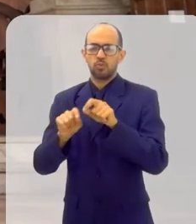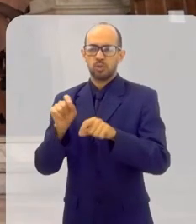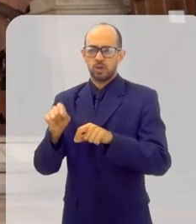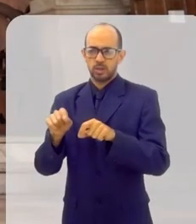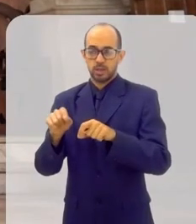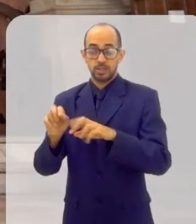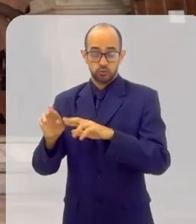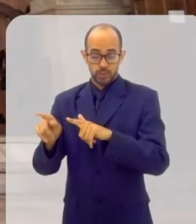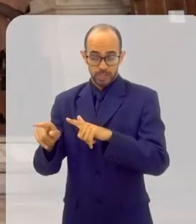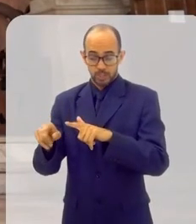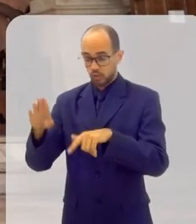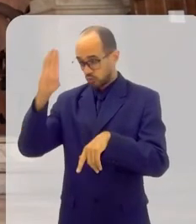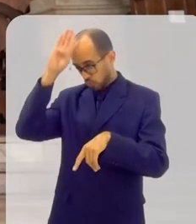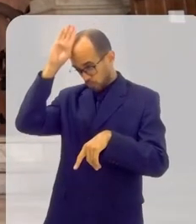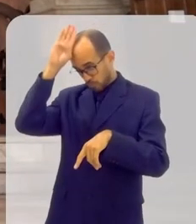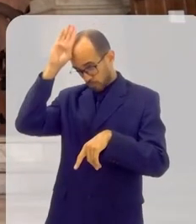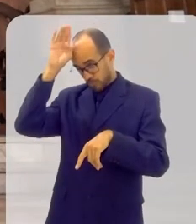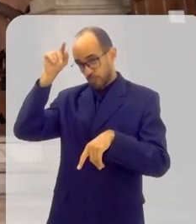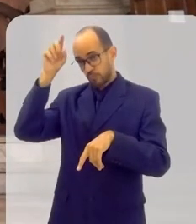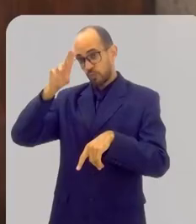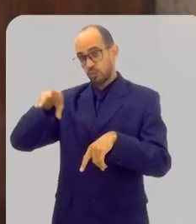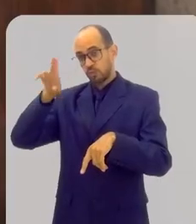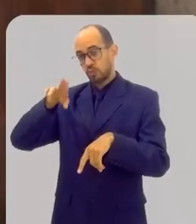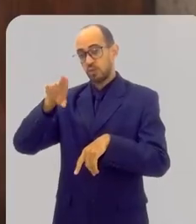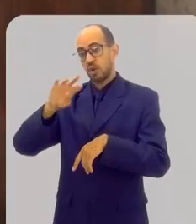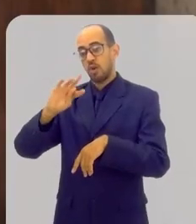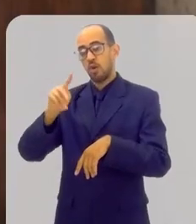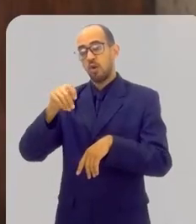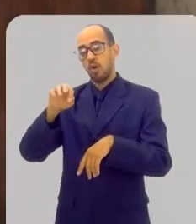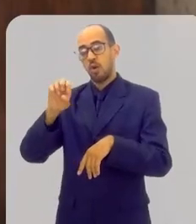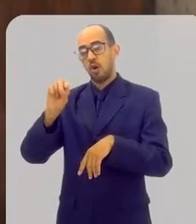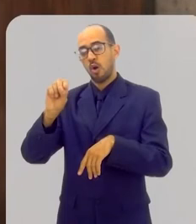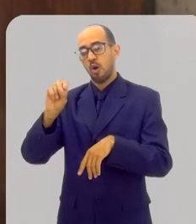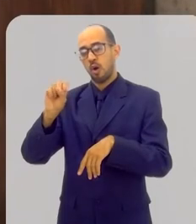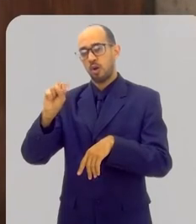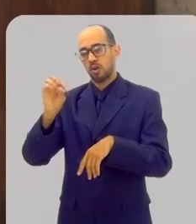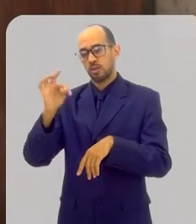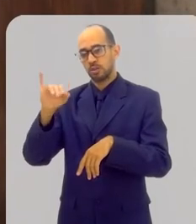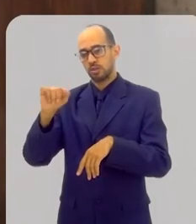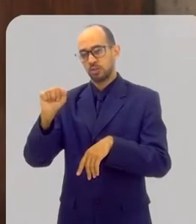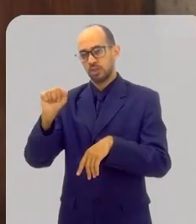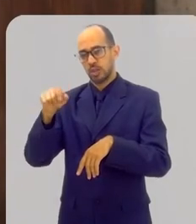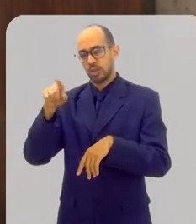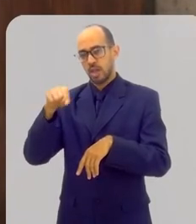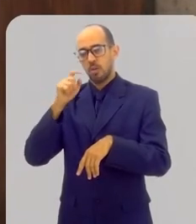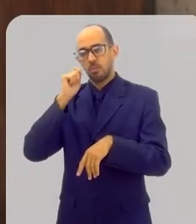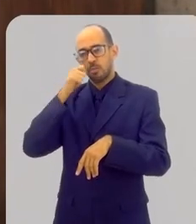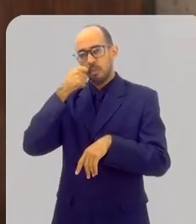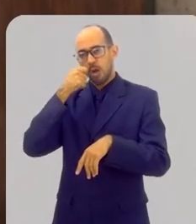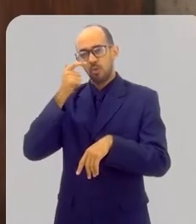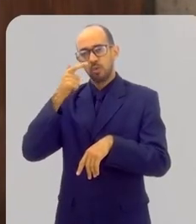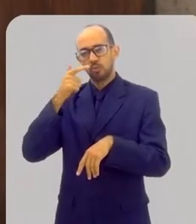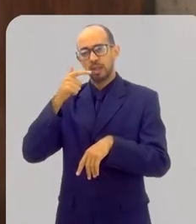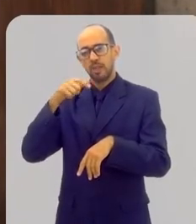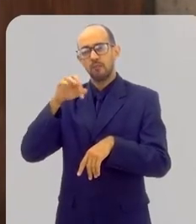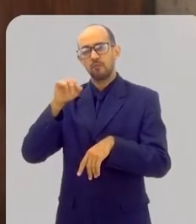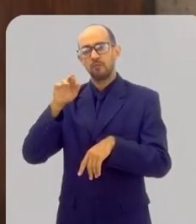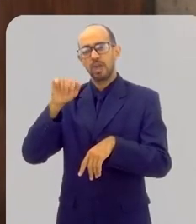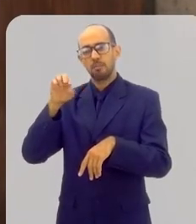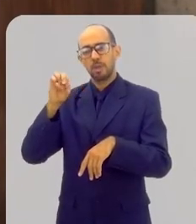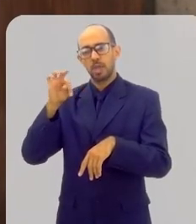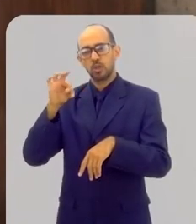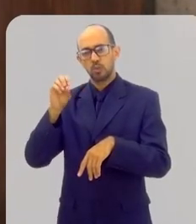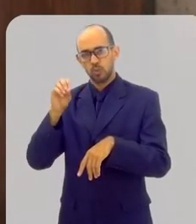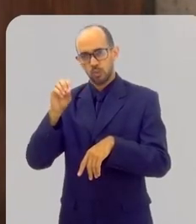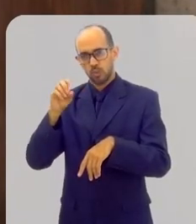diferente. No rito romano, usa-se a hóstia, que é um pão sem fermento, muito fininho, feito